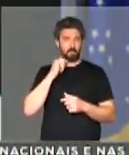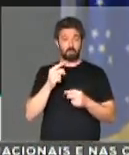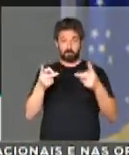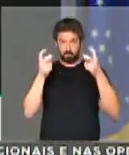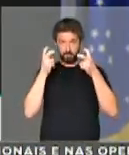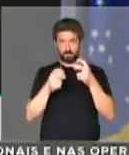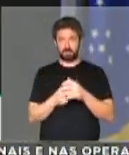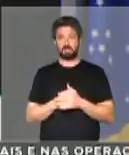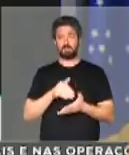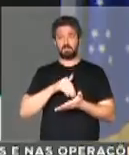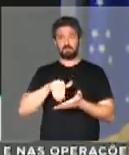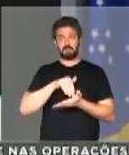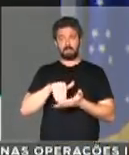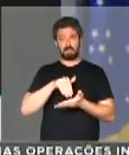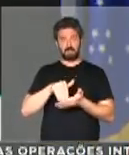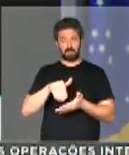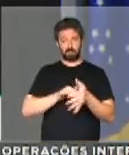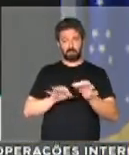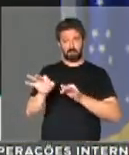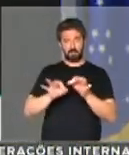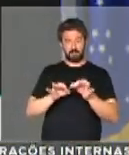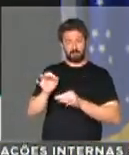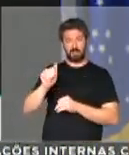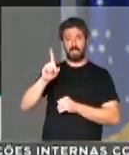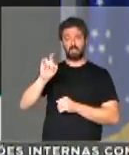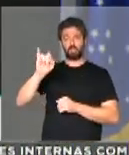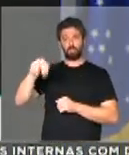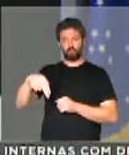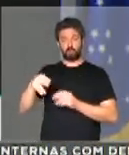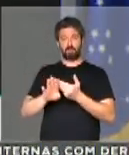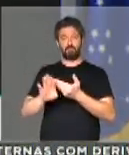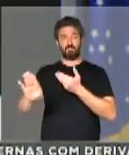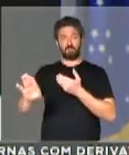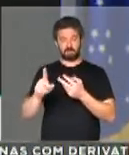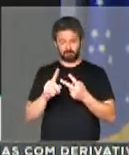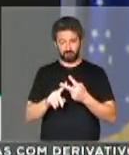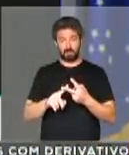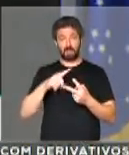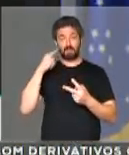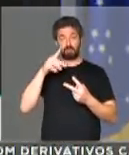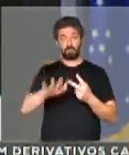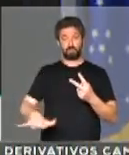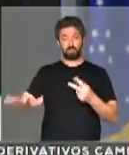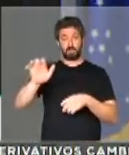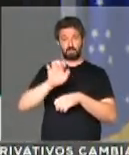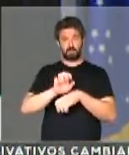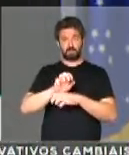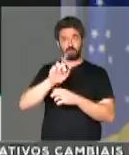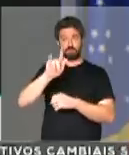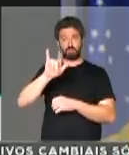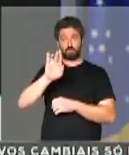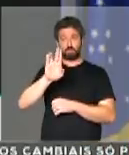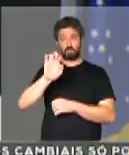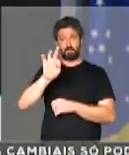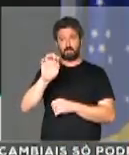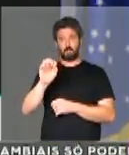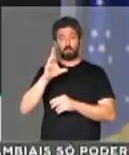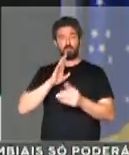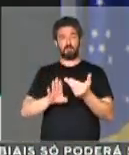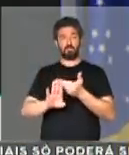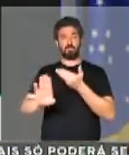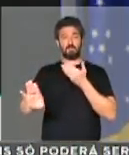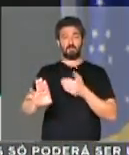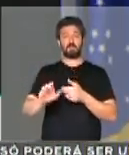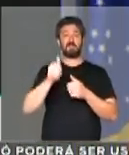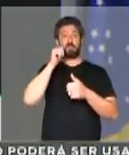Secretário de Planejamento, Altson de Souza, afastado por envolvimento. O Procurador-Geral do Estado, Gilberto Carneiro, afastado do